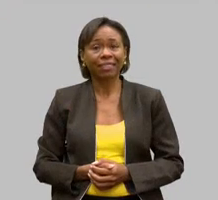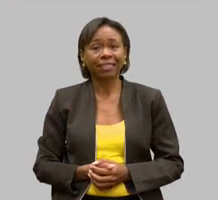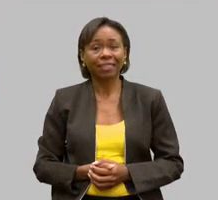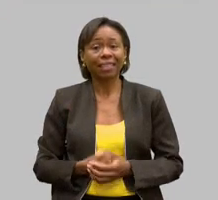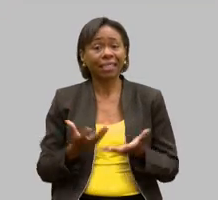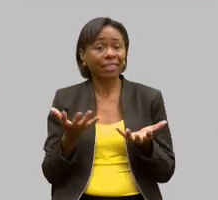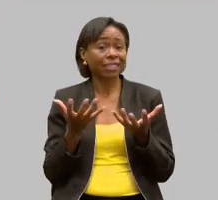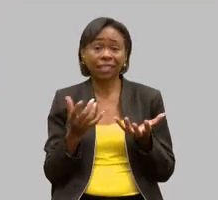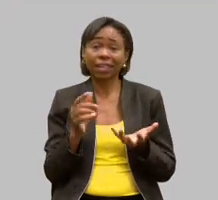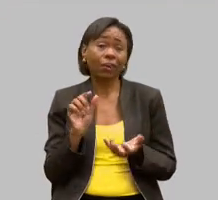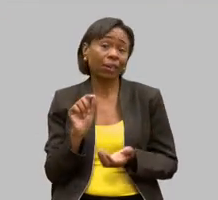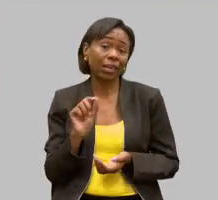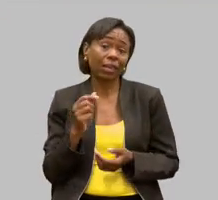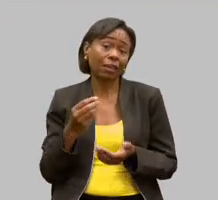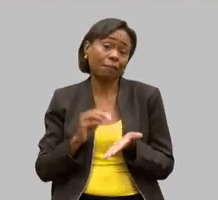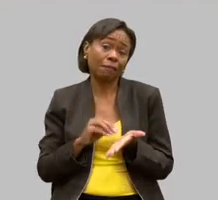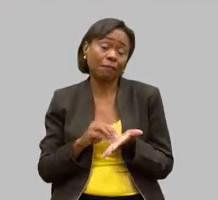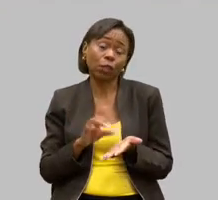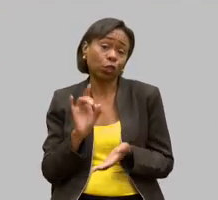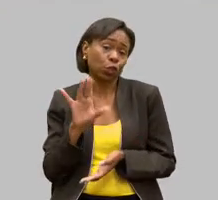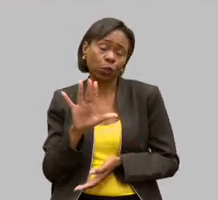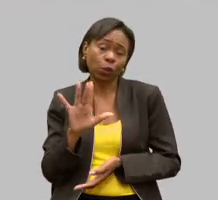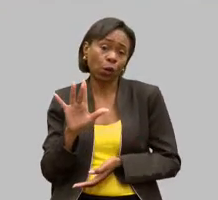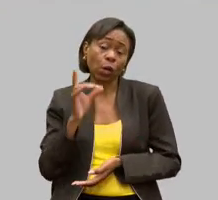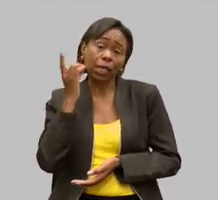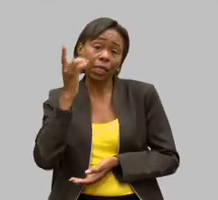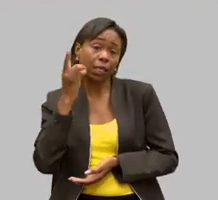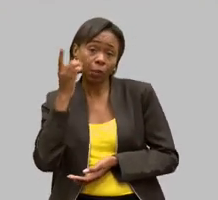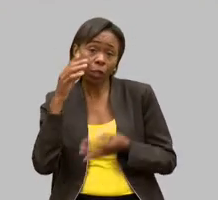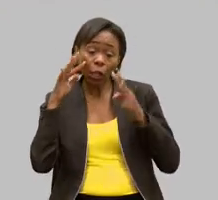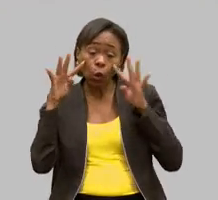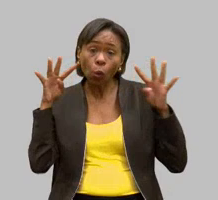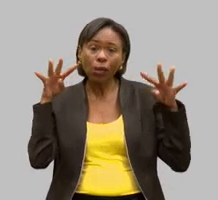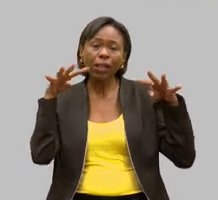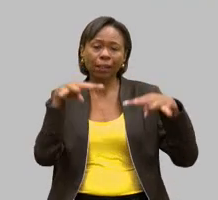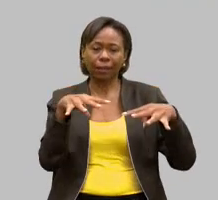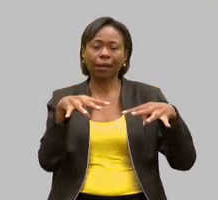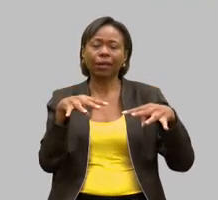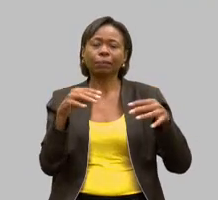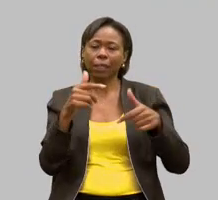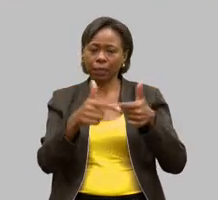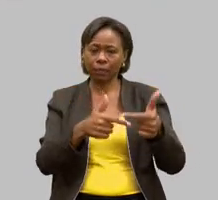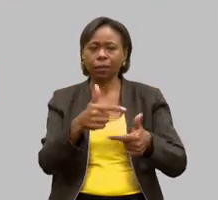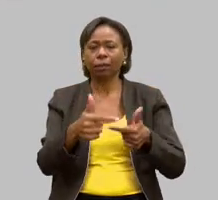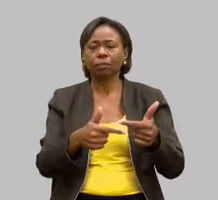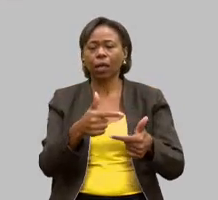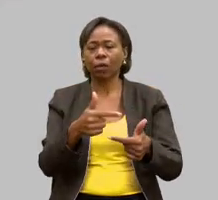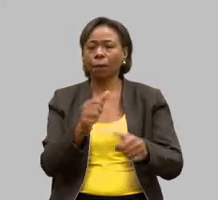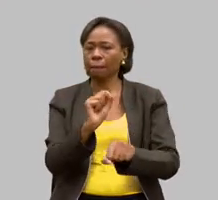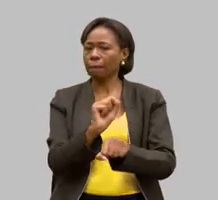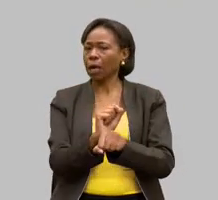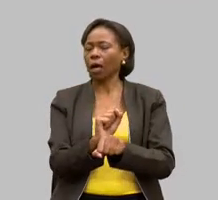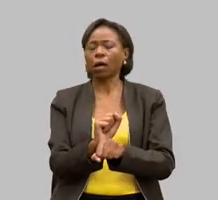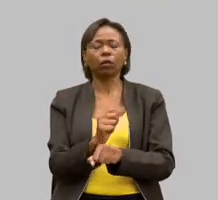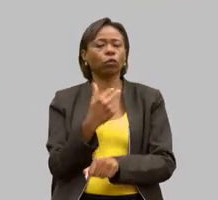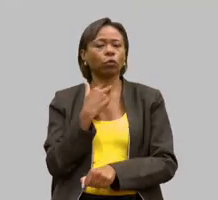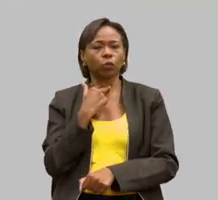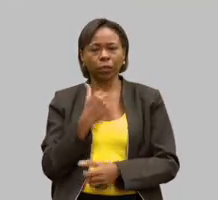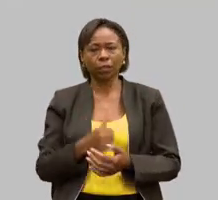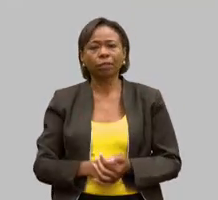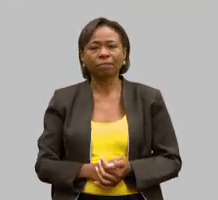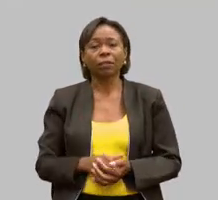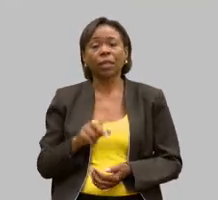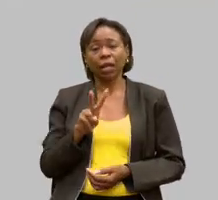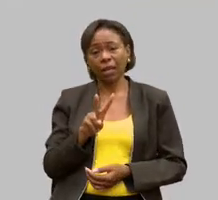deputados não é Alisson para esse trabalho deputados que não pode parar como a senhora Vilma bem